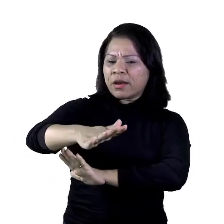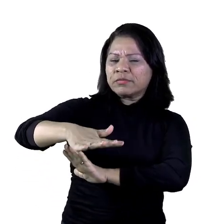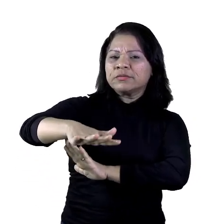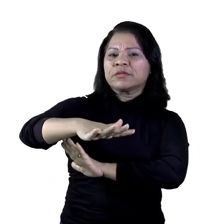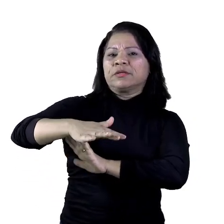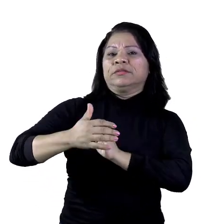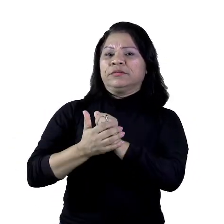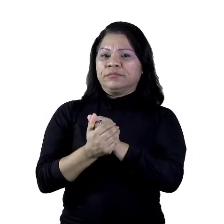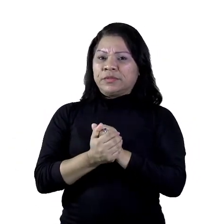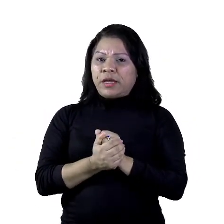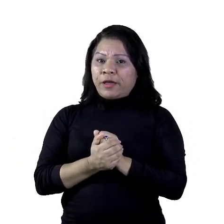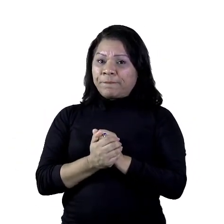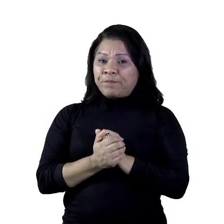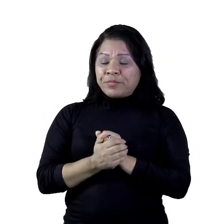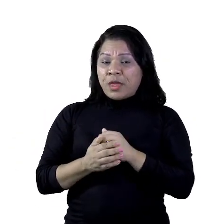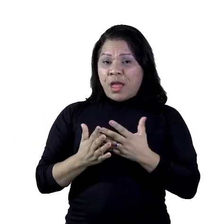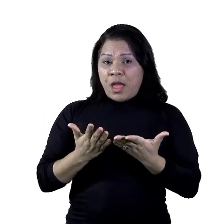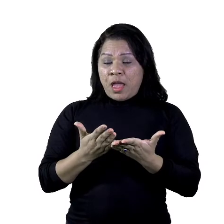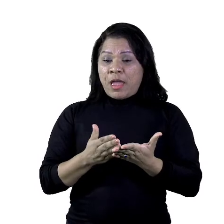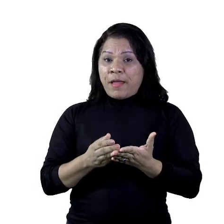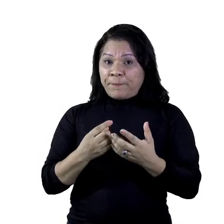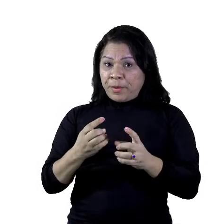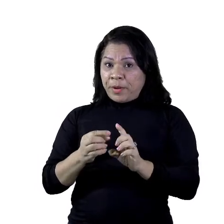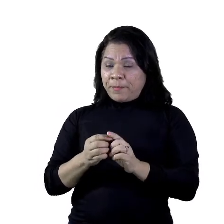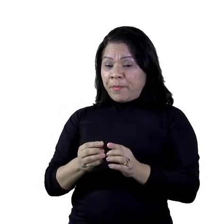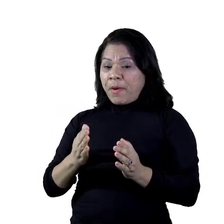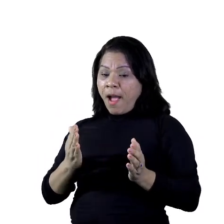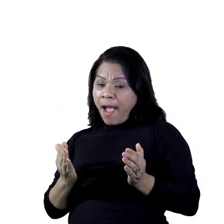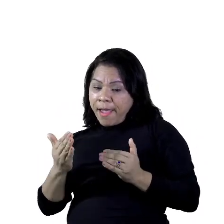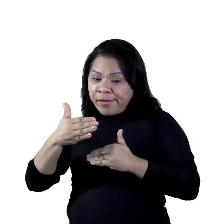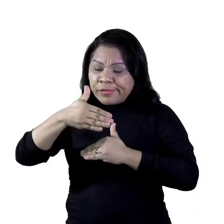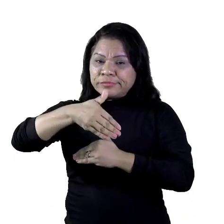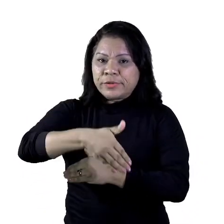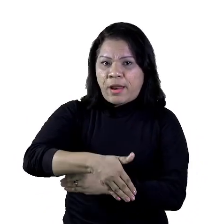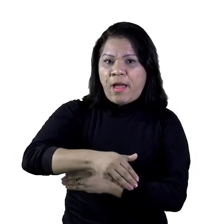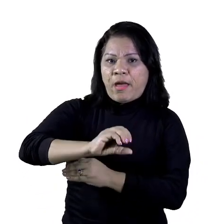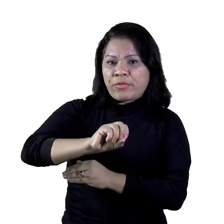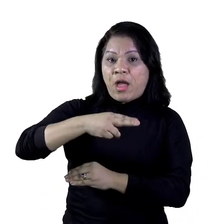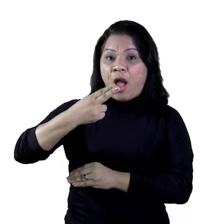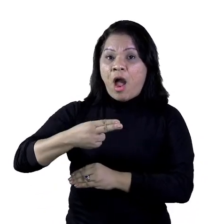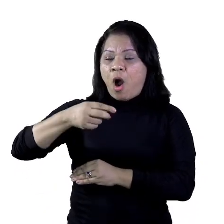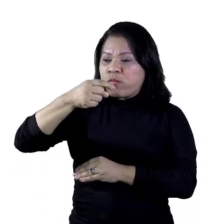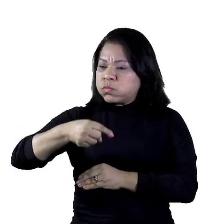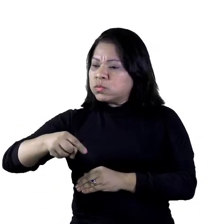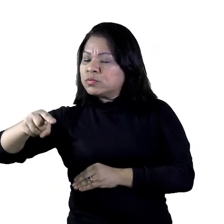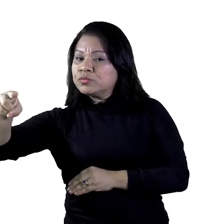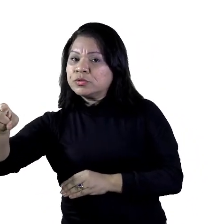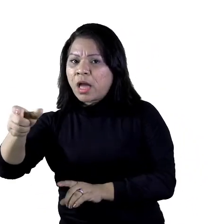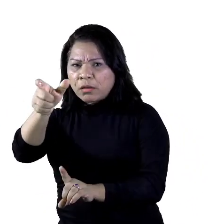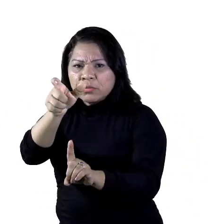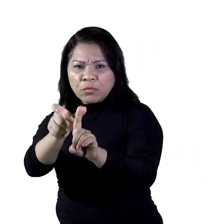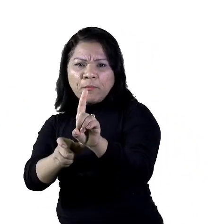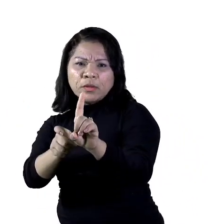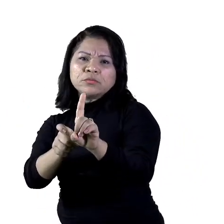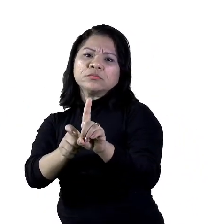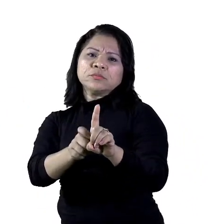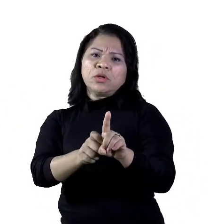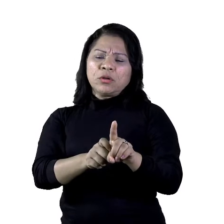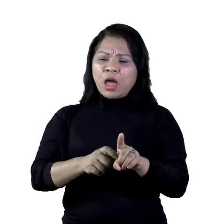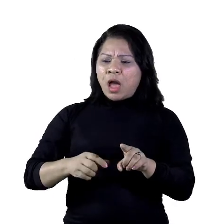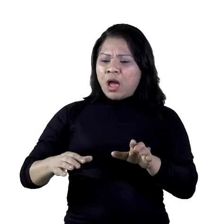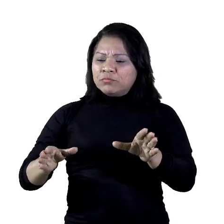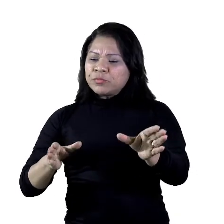entrada ou saída de personagens. Os atos indicam mudança